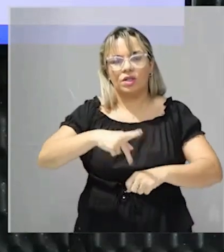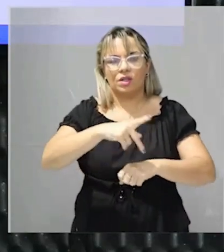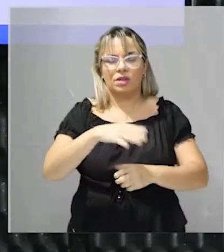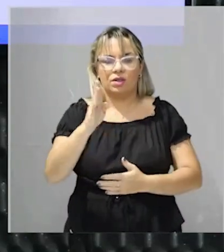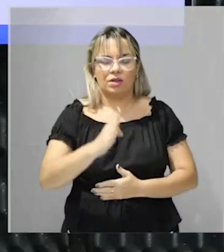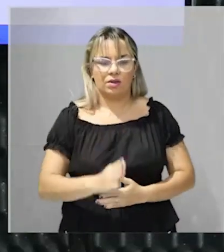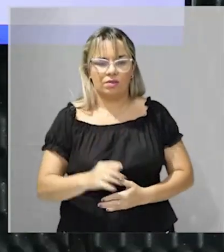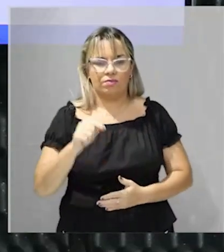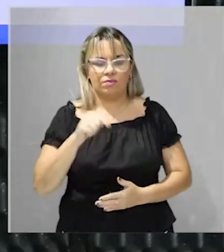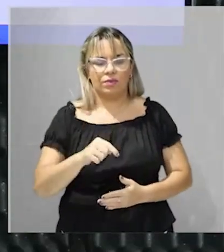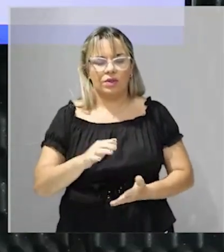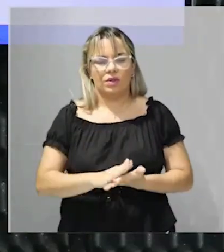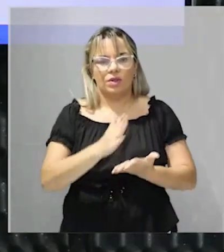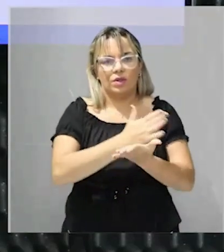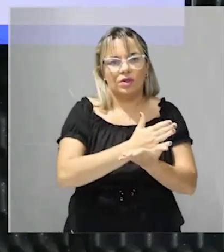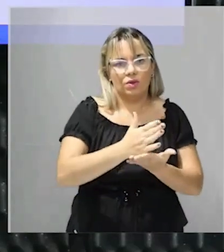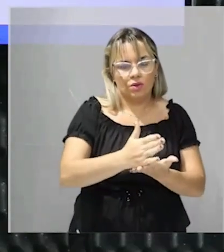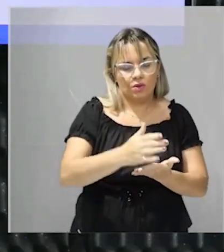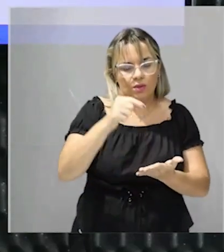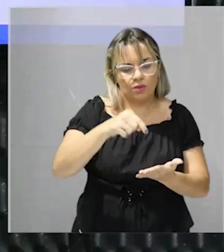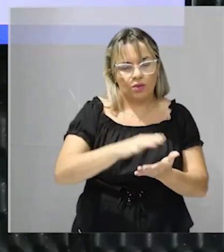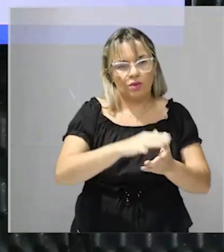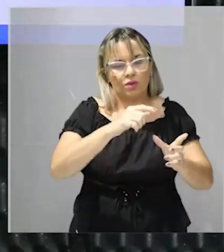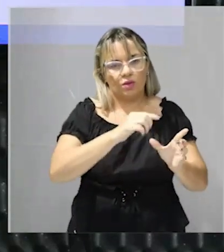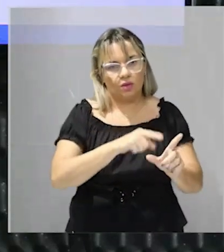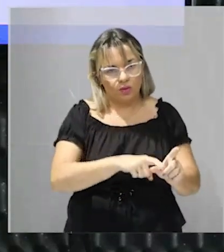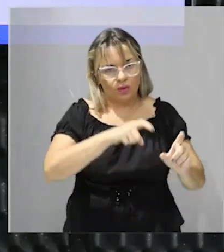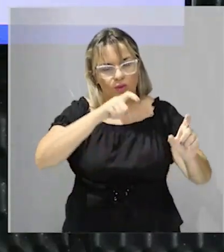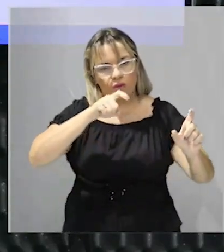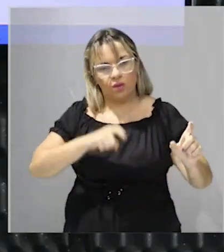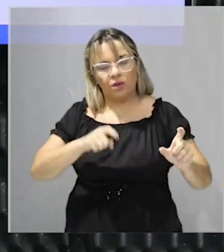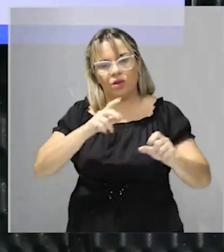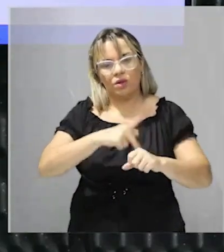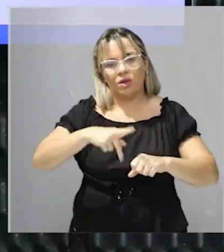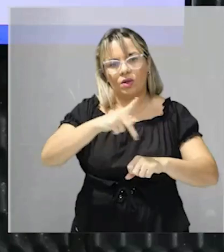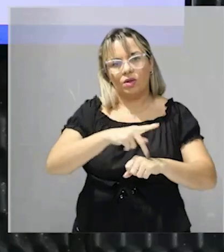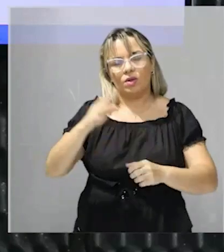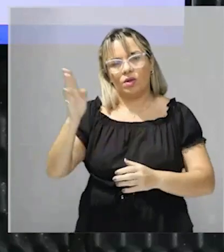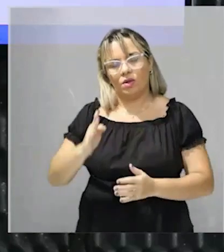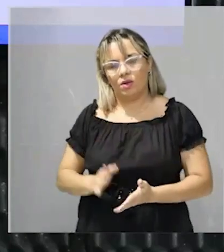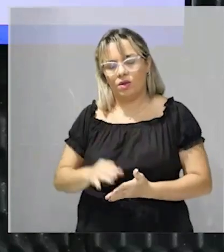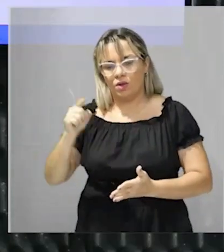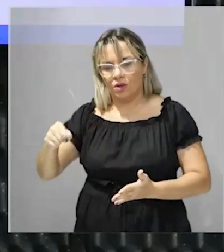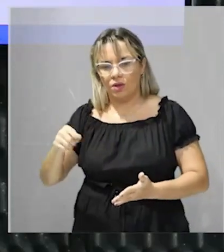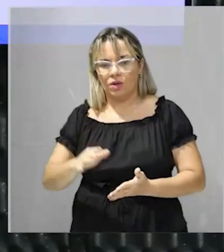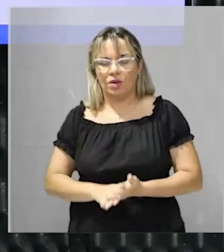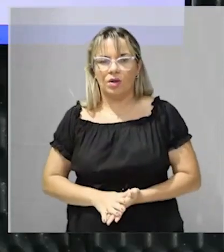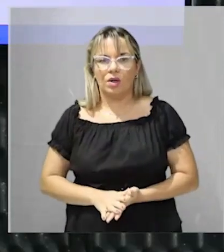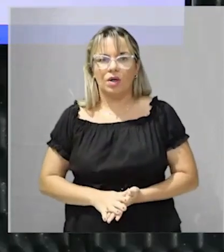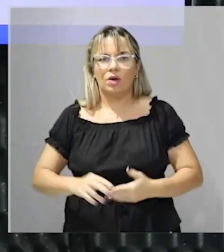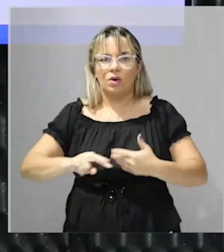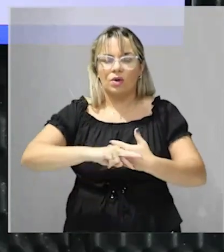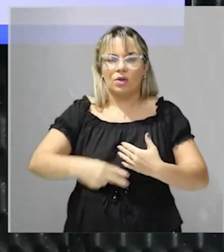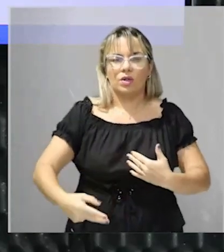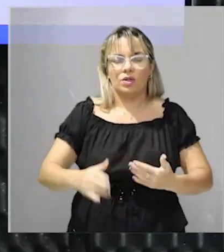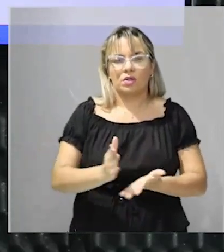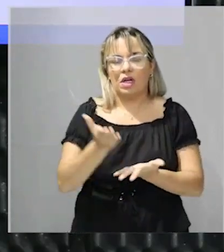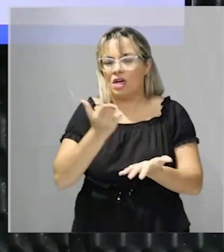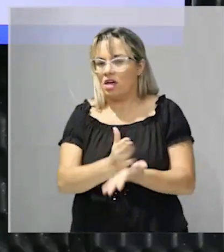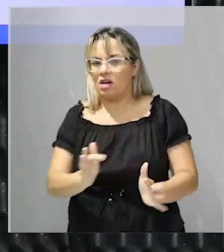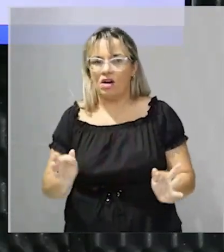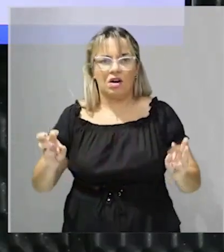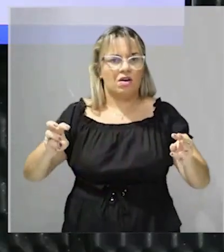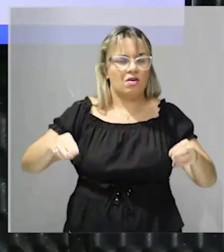dela o início da nossa dependência na medida que provocou ali a ruptura do pacto colonial na